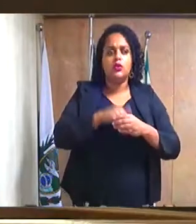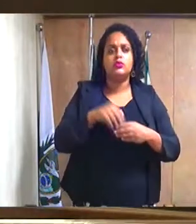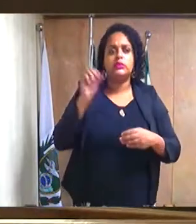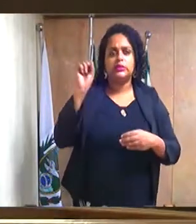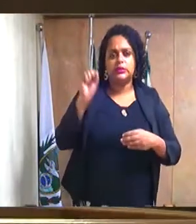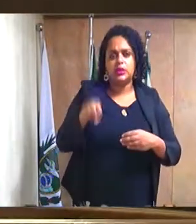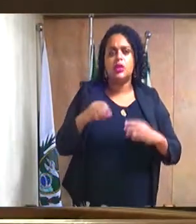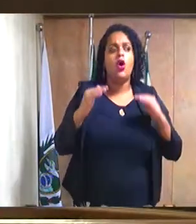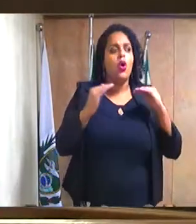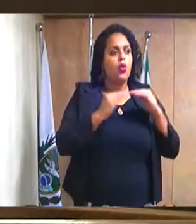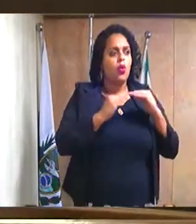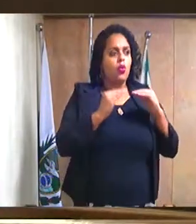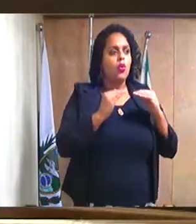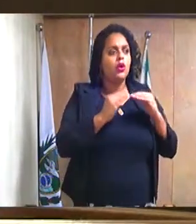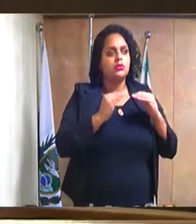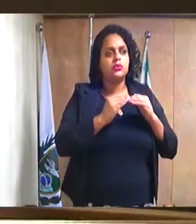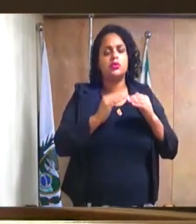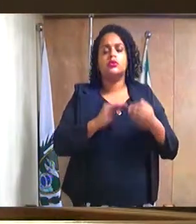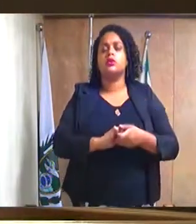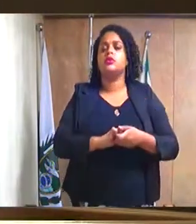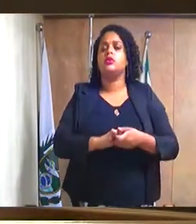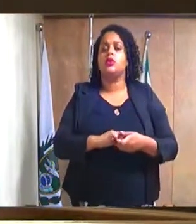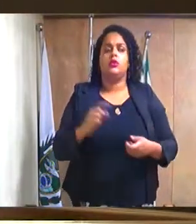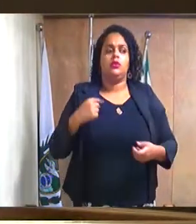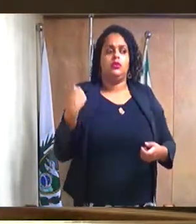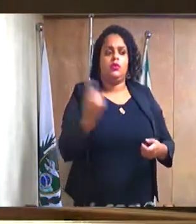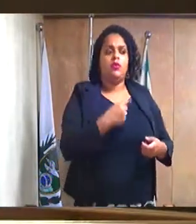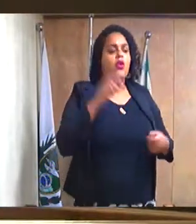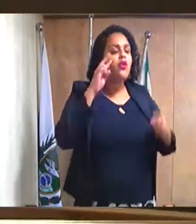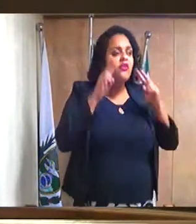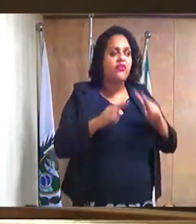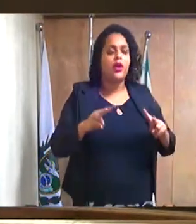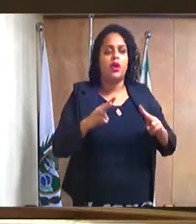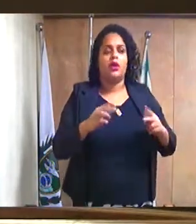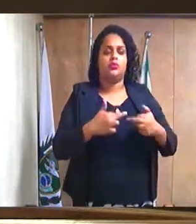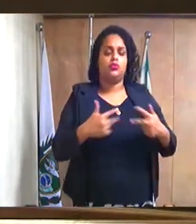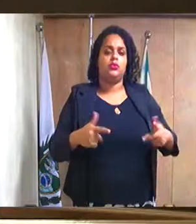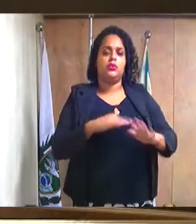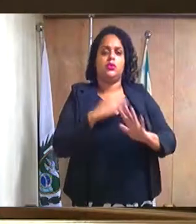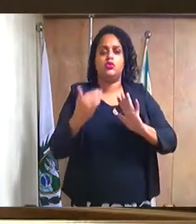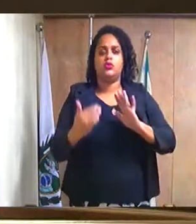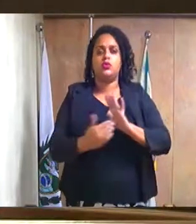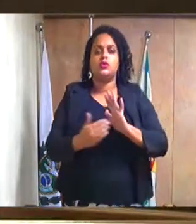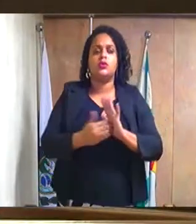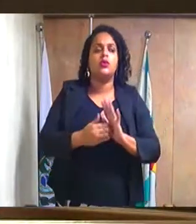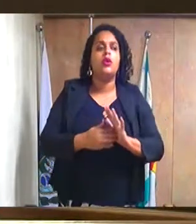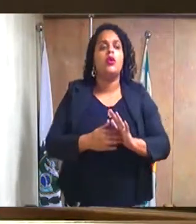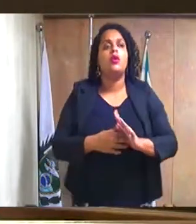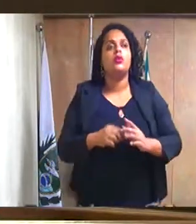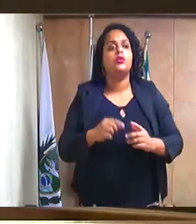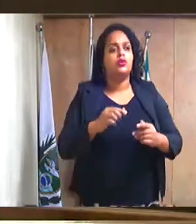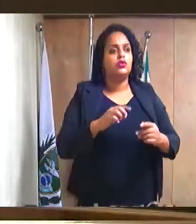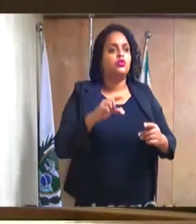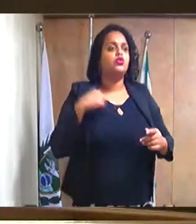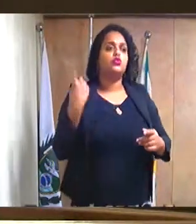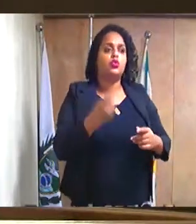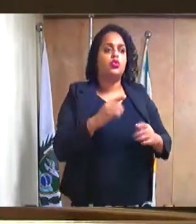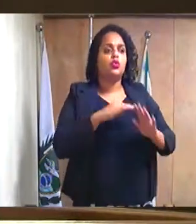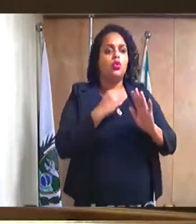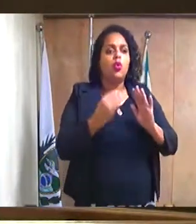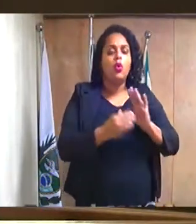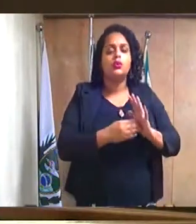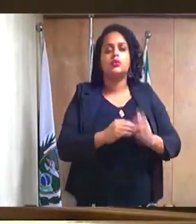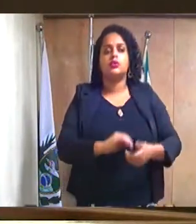com a atitude de justamente rever toda a situação, o preço, toda aquela situação